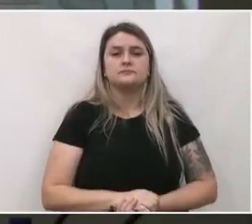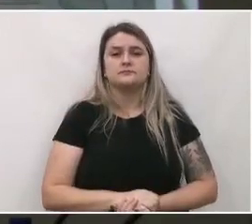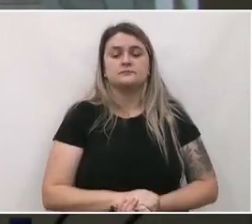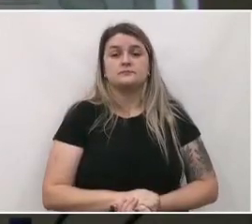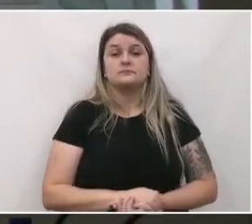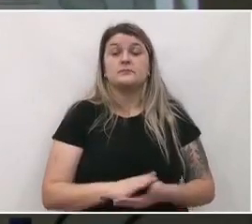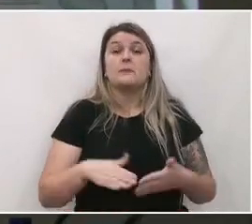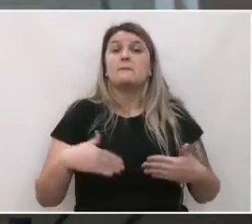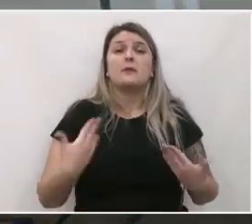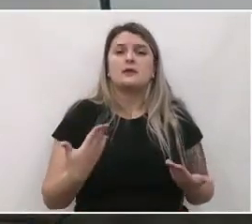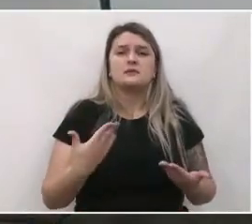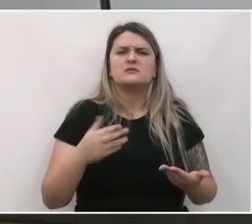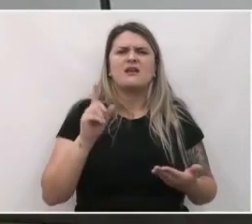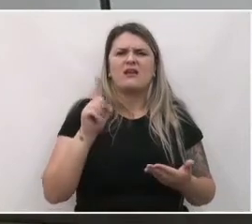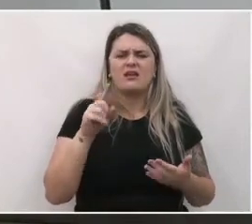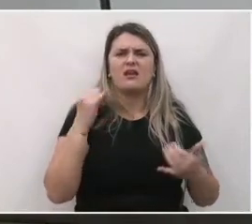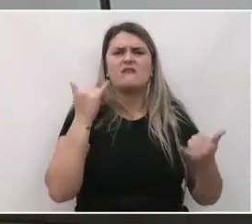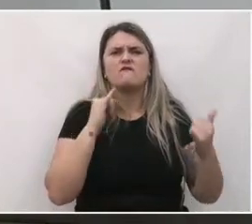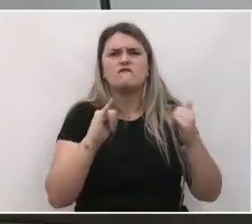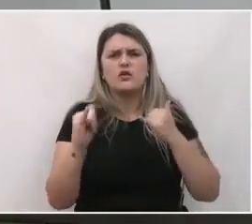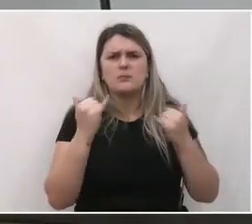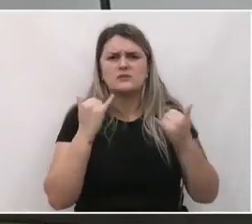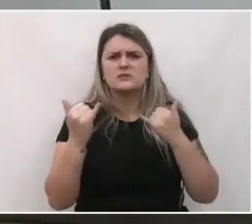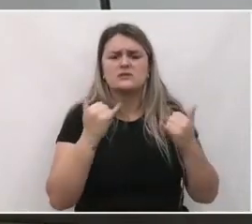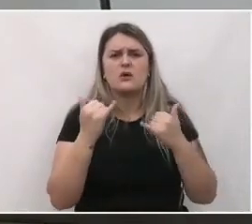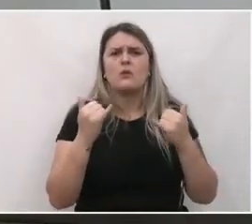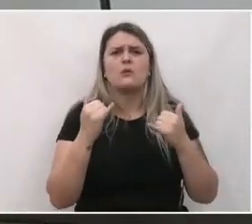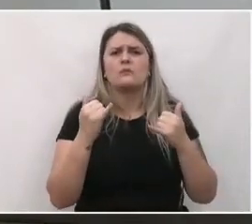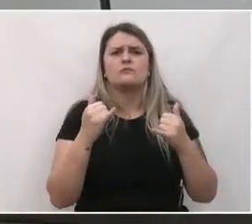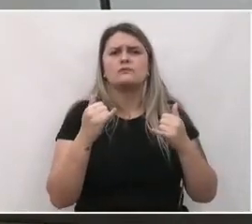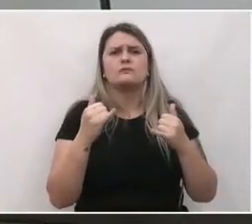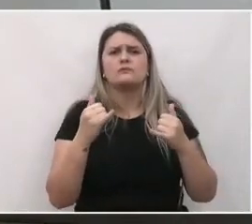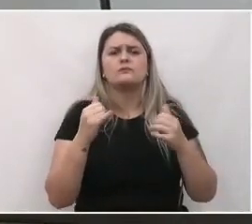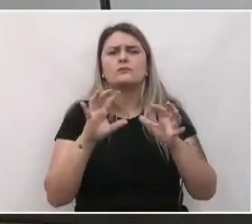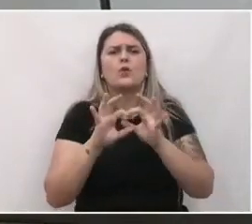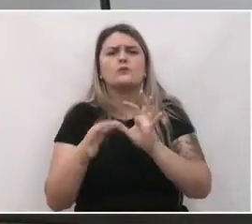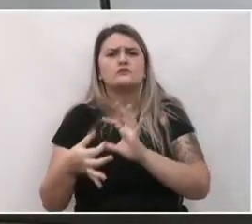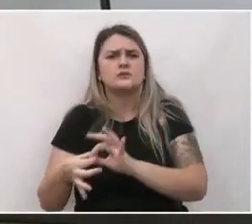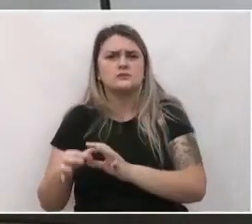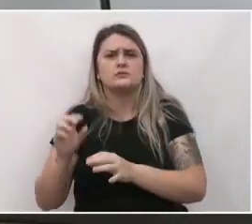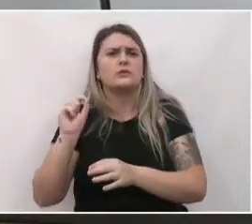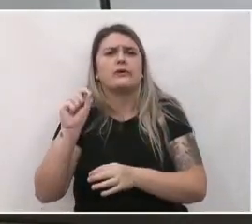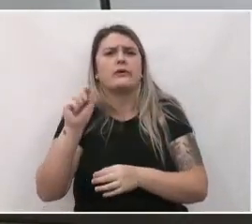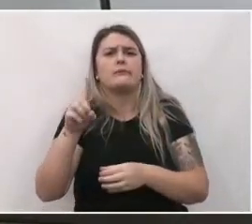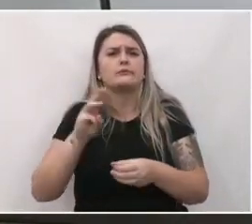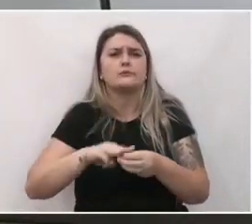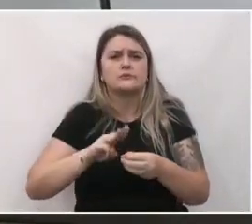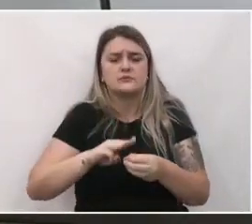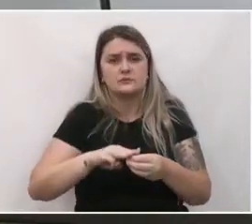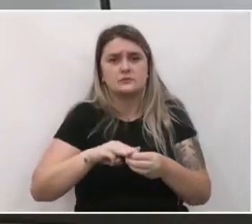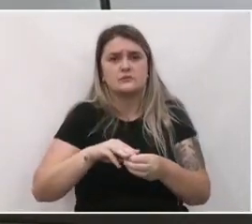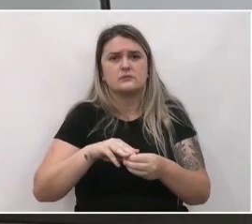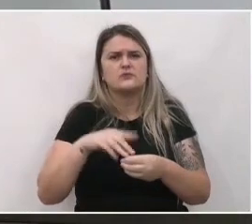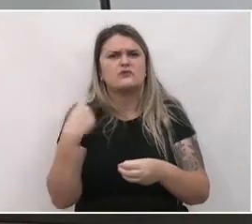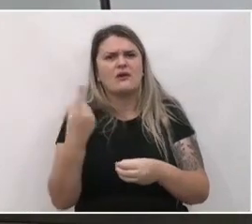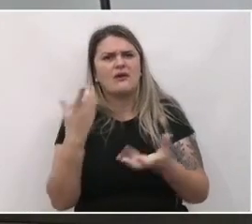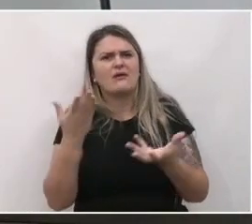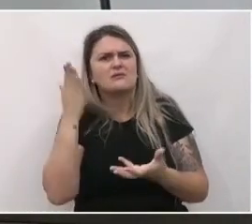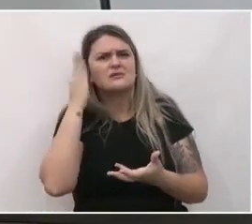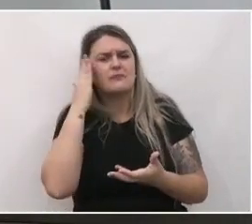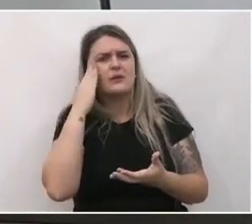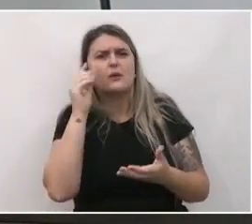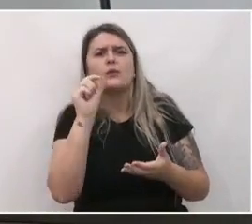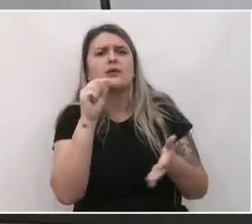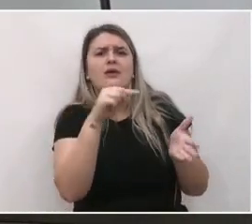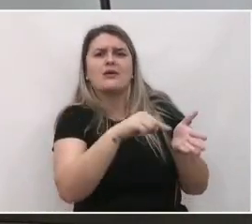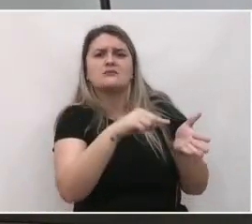Mas isso são informações para contextualizar o que é o município. O que a gente quer saber é o que o plano